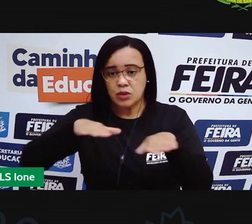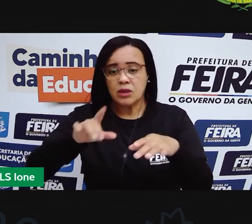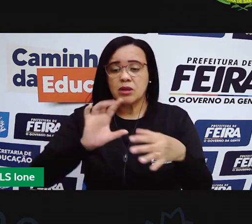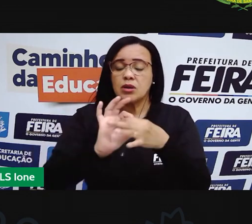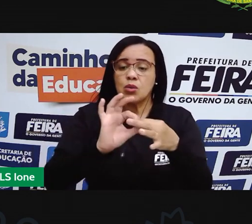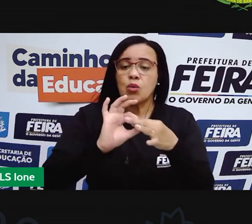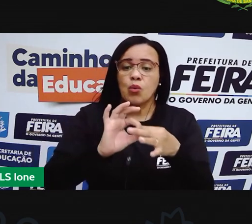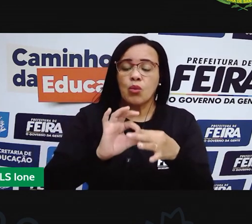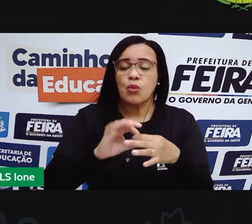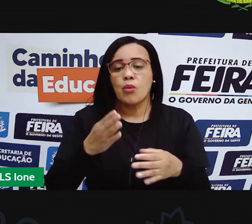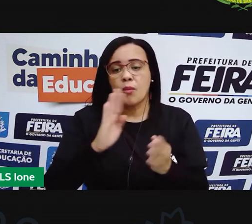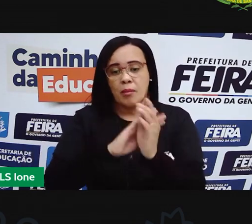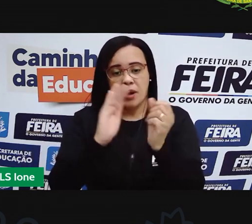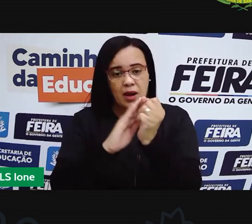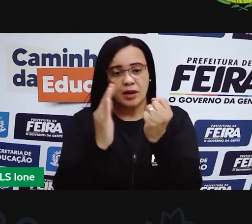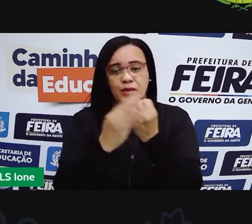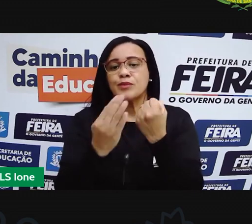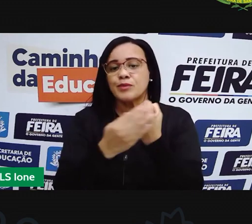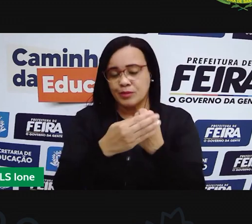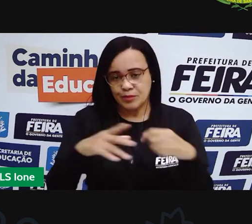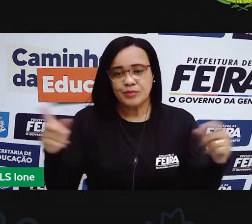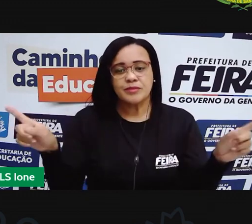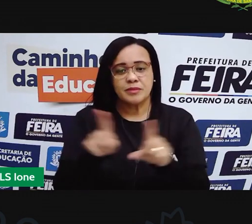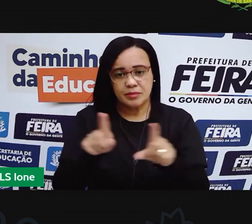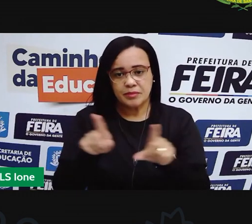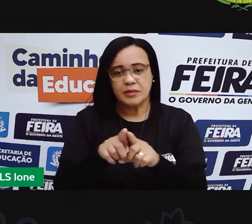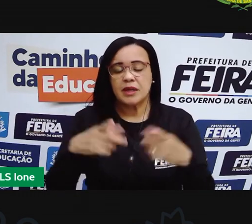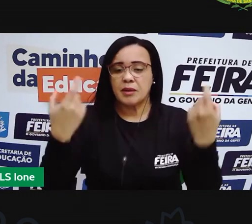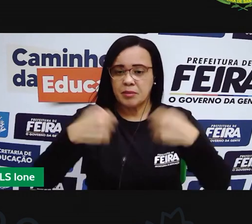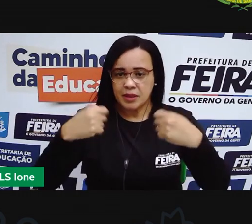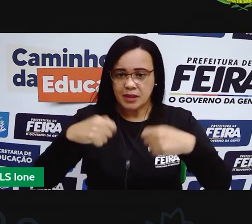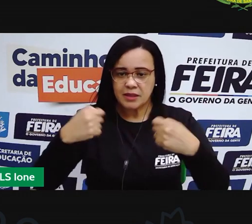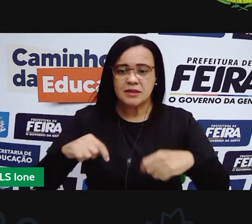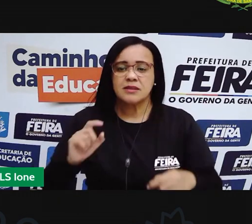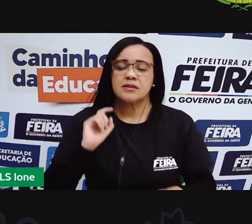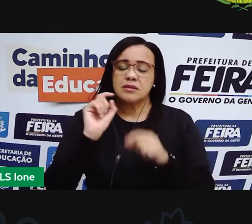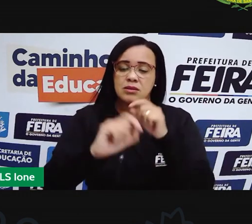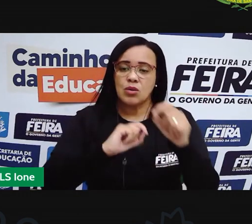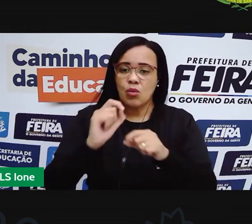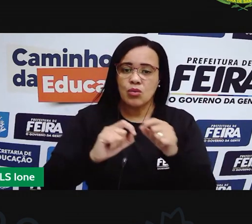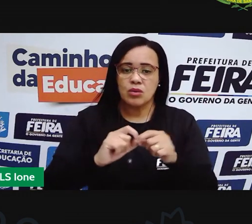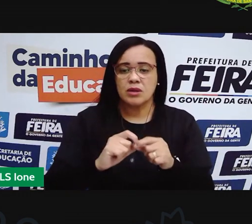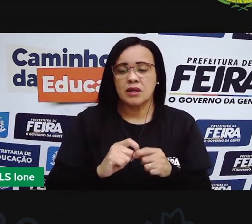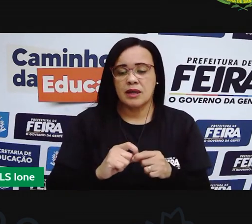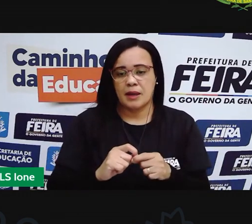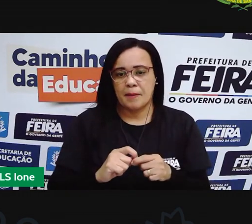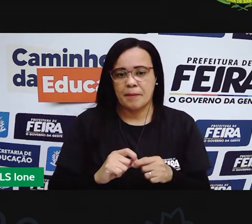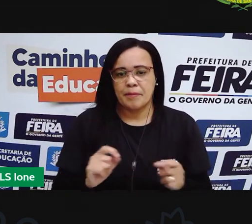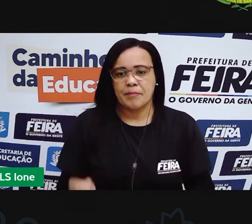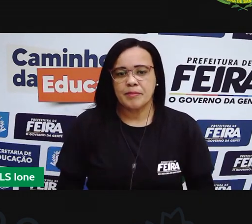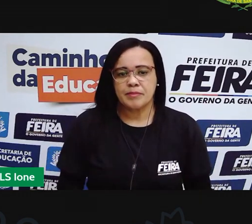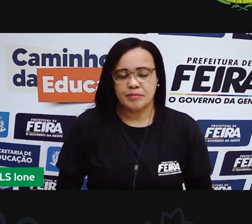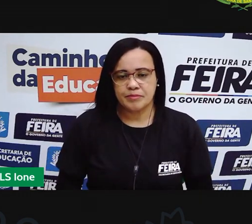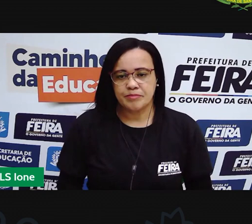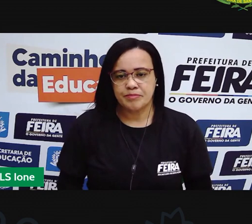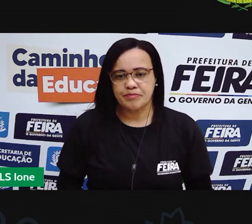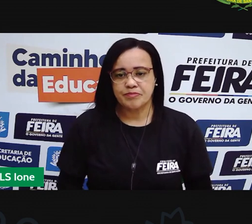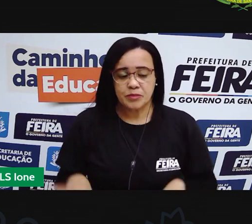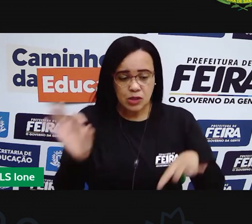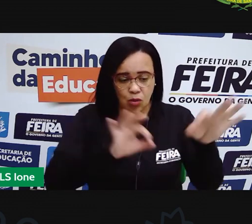de planejamento urbano para facilitar a mobilidade nesse